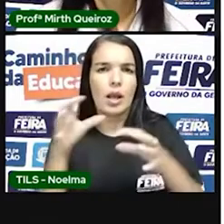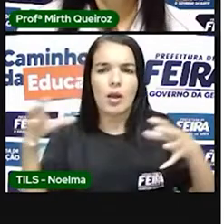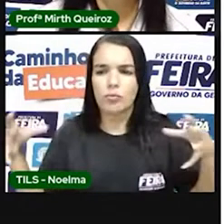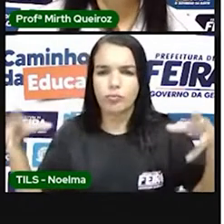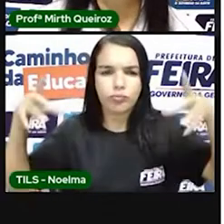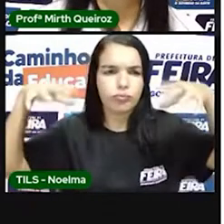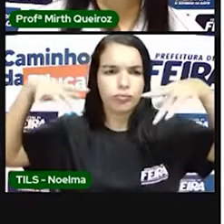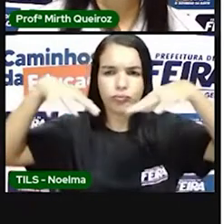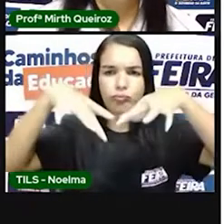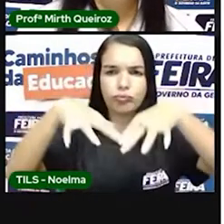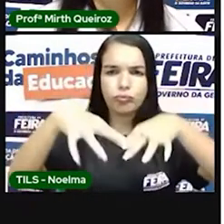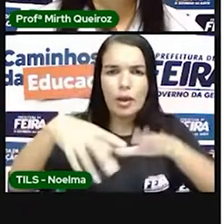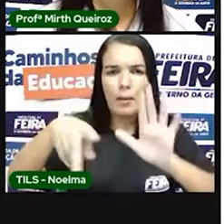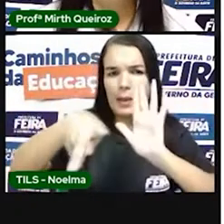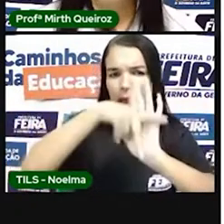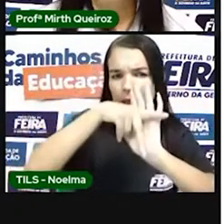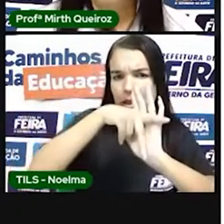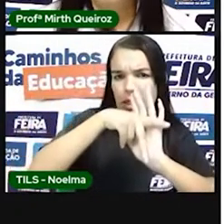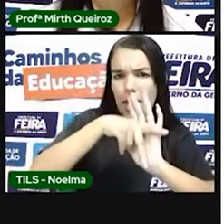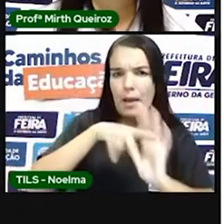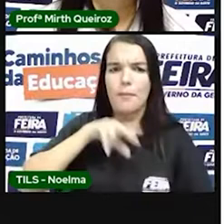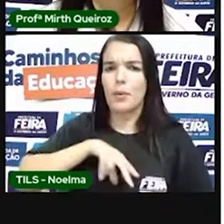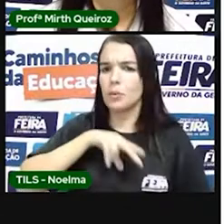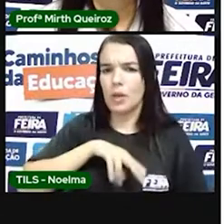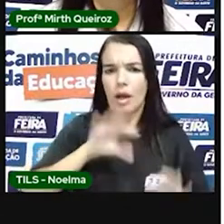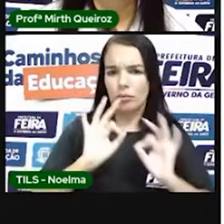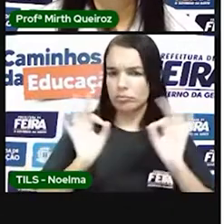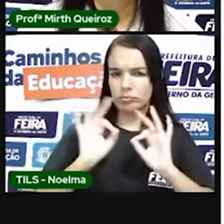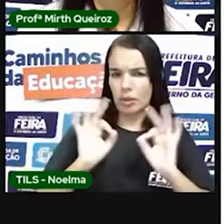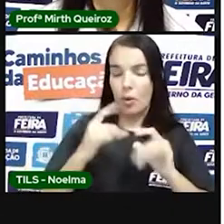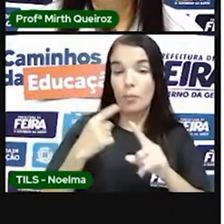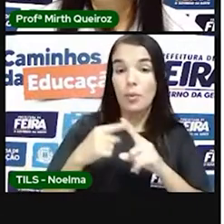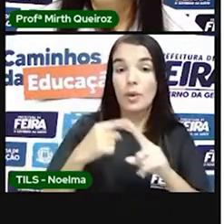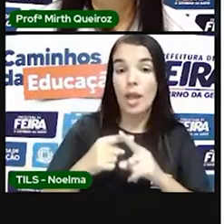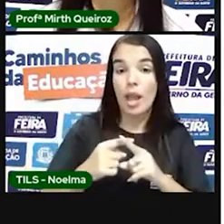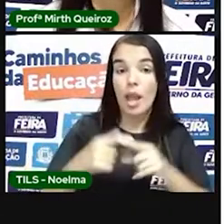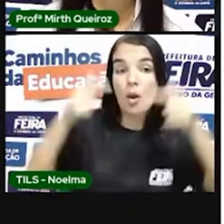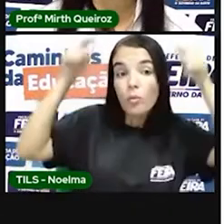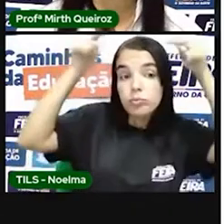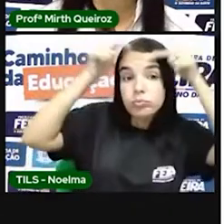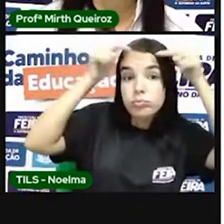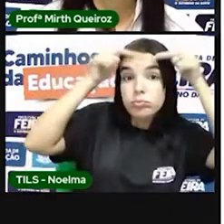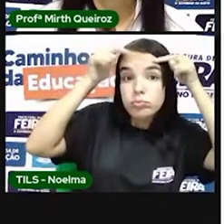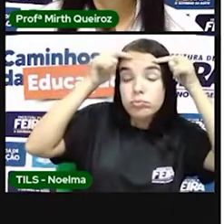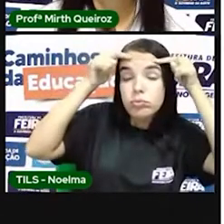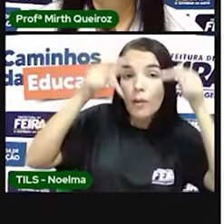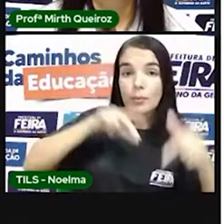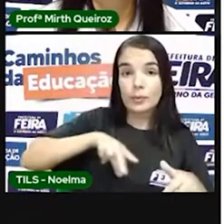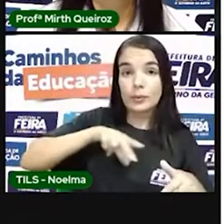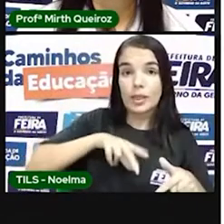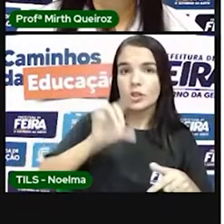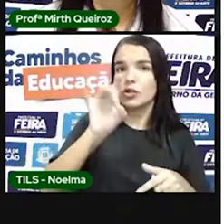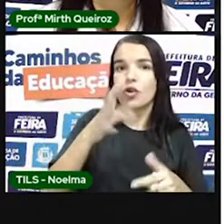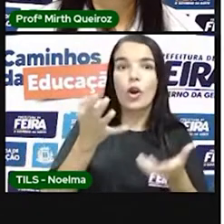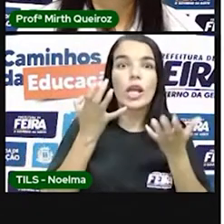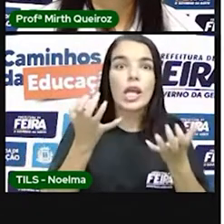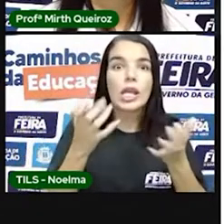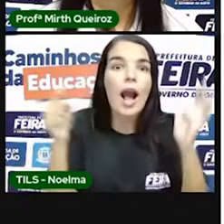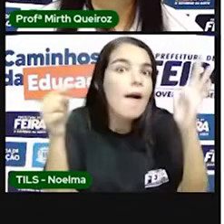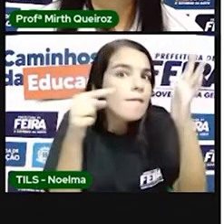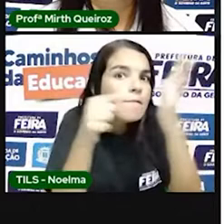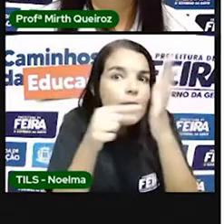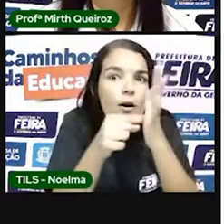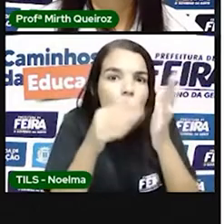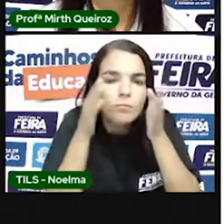Isso porque a coroa portuguesa estava focada no comércio com a Índia e não sabia se valia a pena